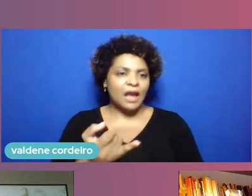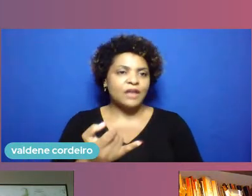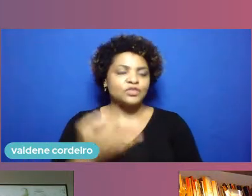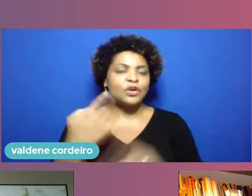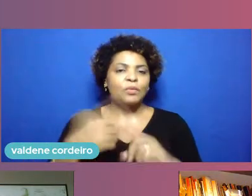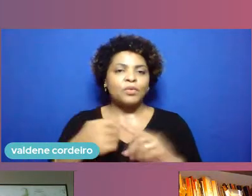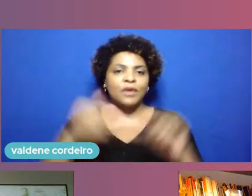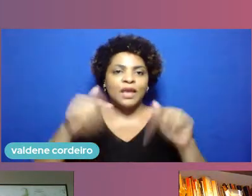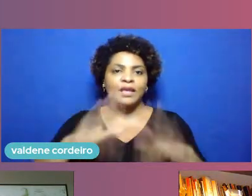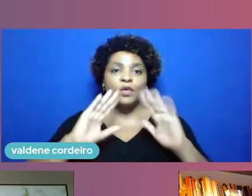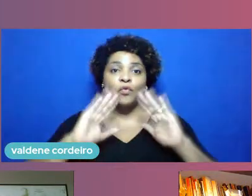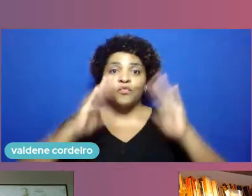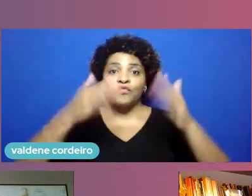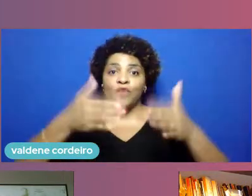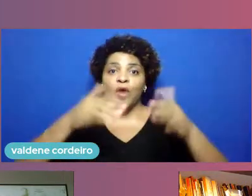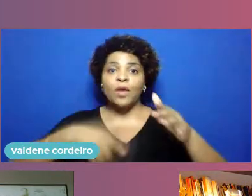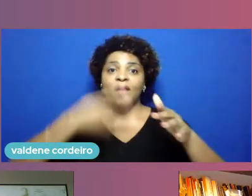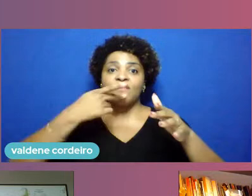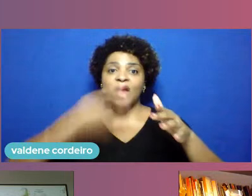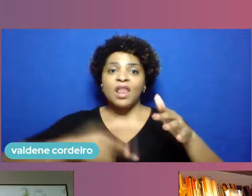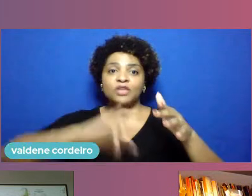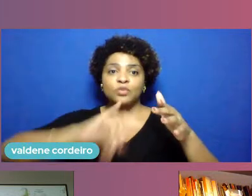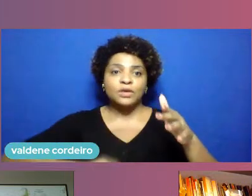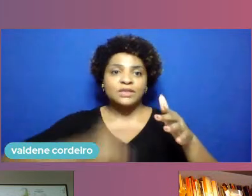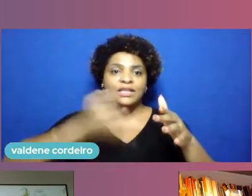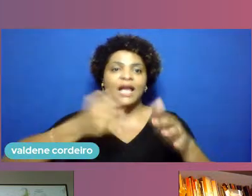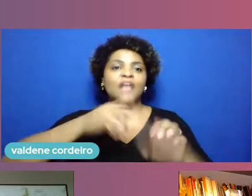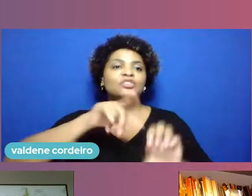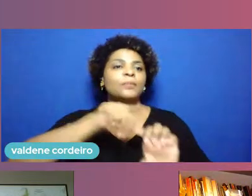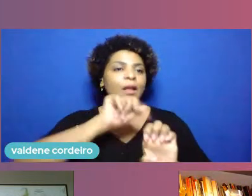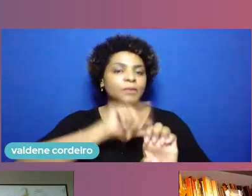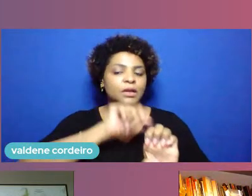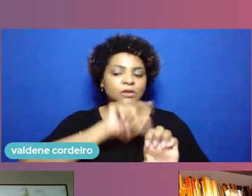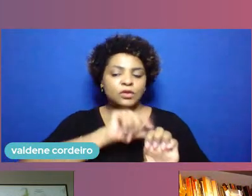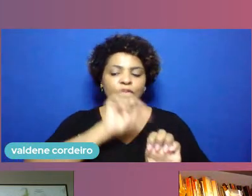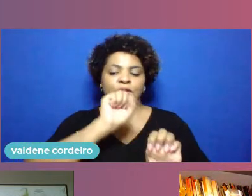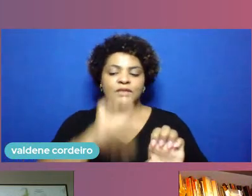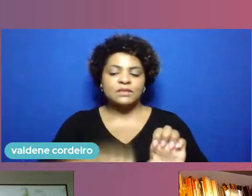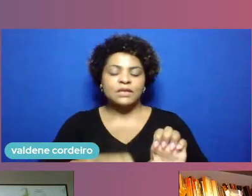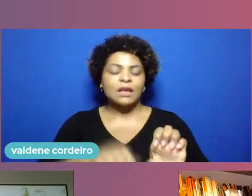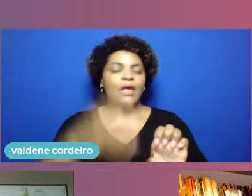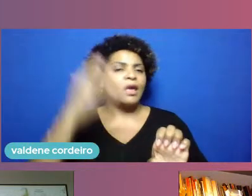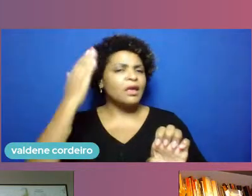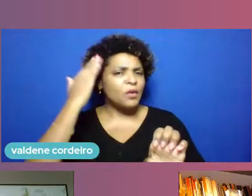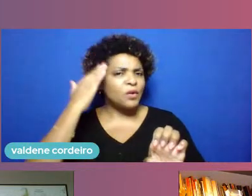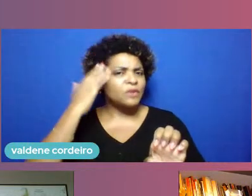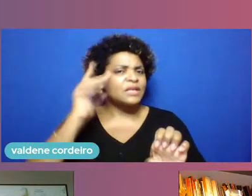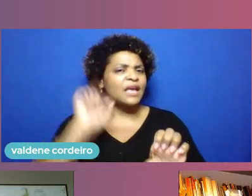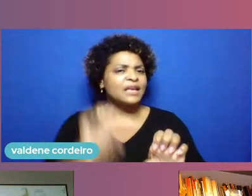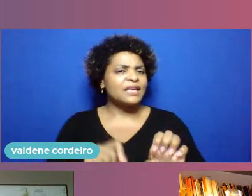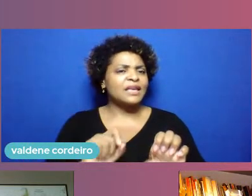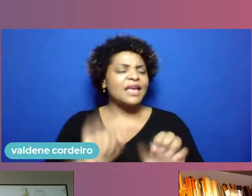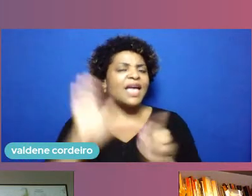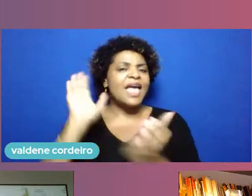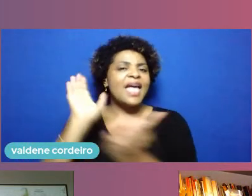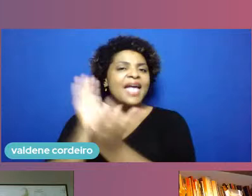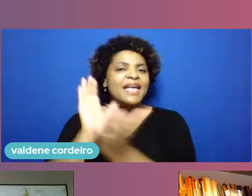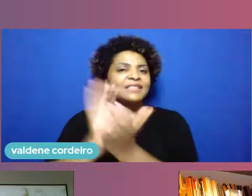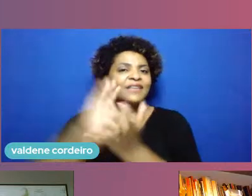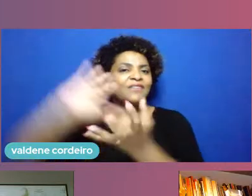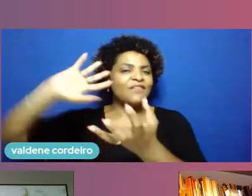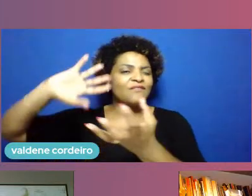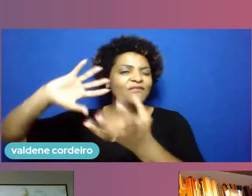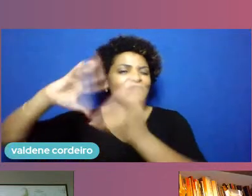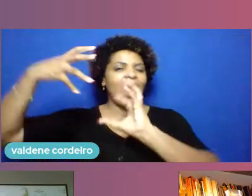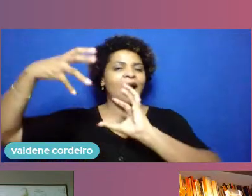oportunidades para as empreendedoras para os empreendedores eu sei que o Recife virado está aí cheio de ideias e que o embarque